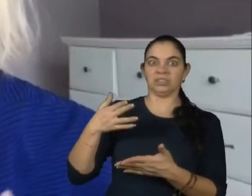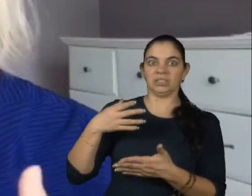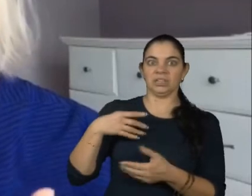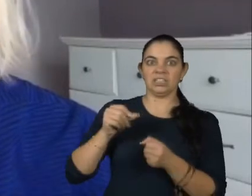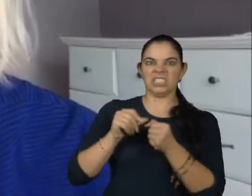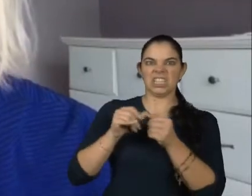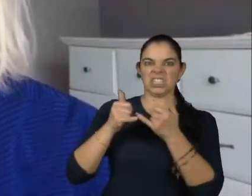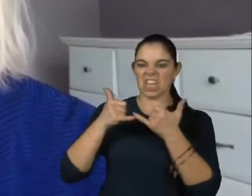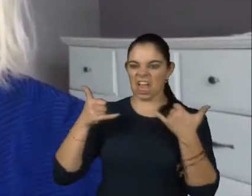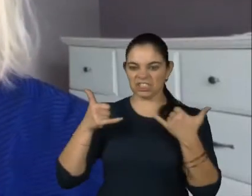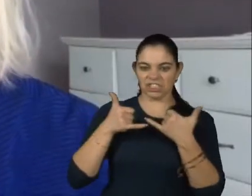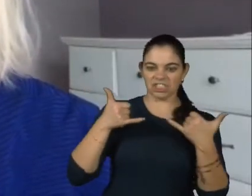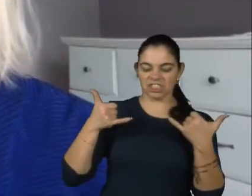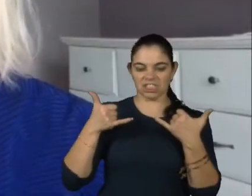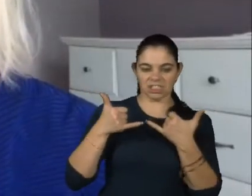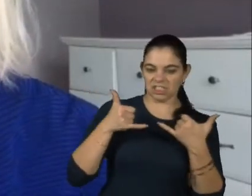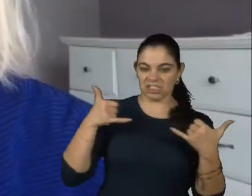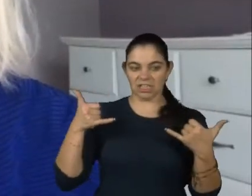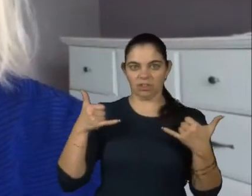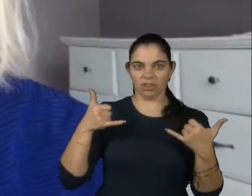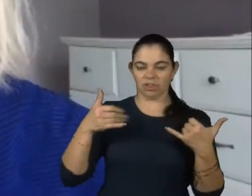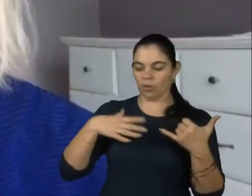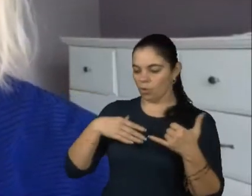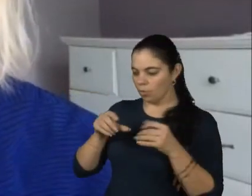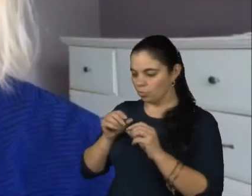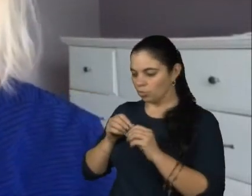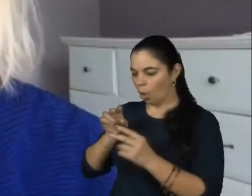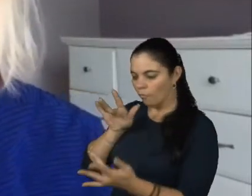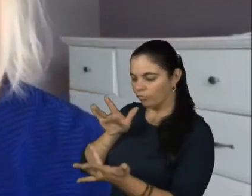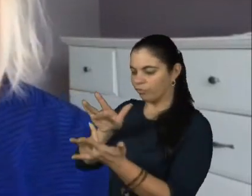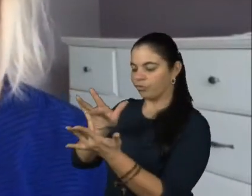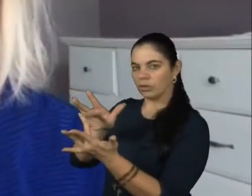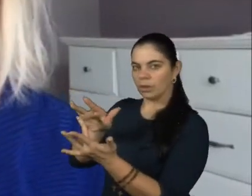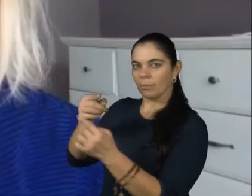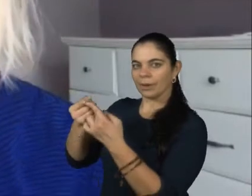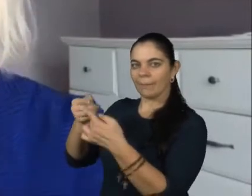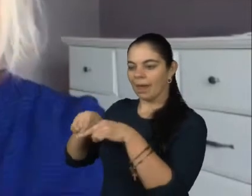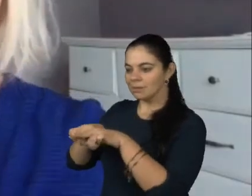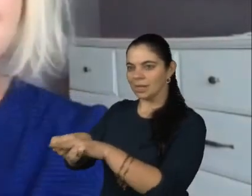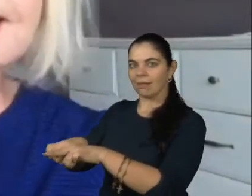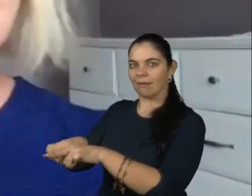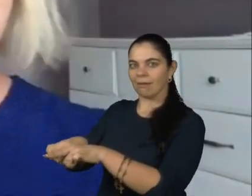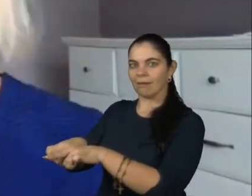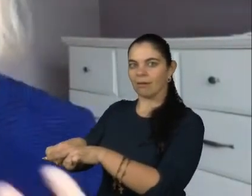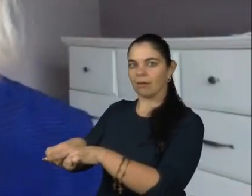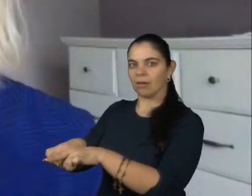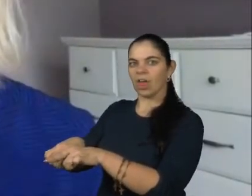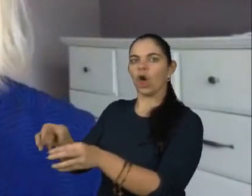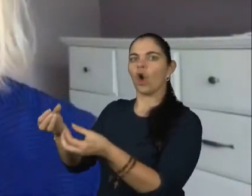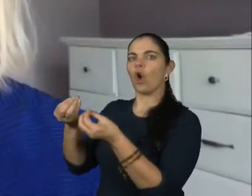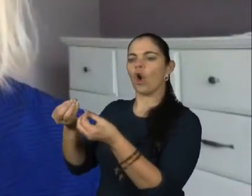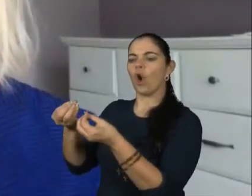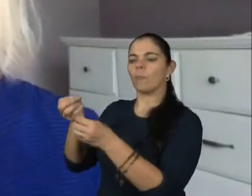sinergia, da nossa simbiose com o nosso filho, porque é parceria, é parceria, como que nós